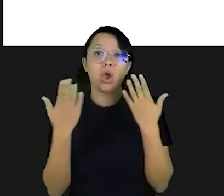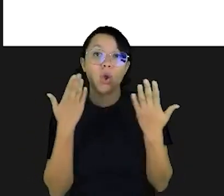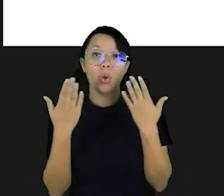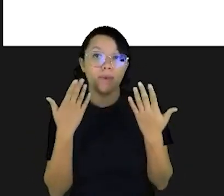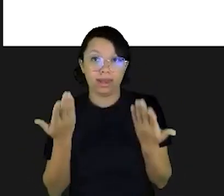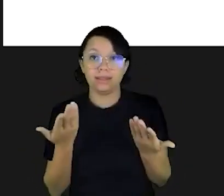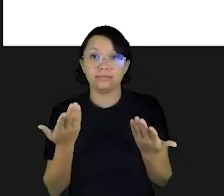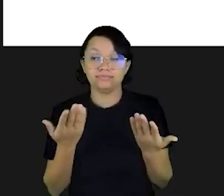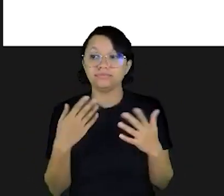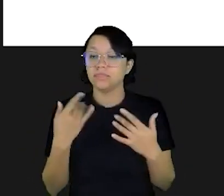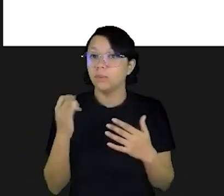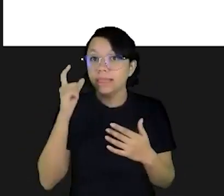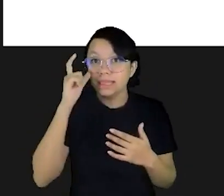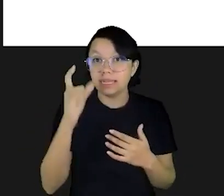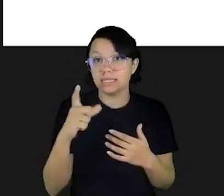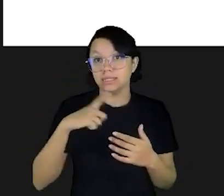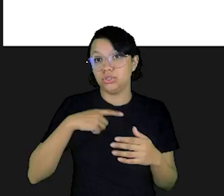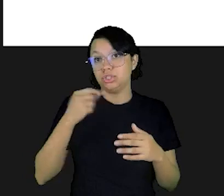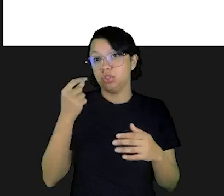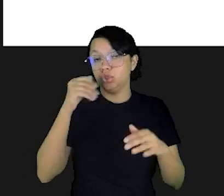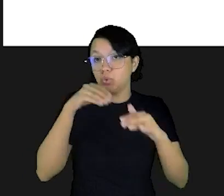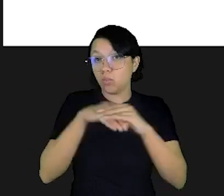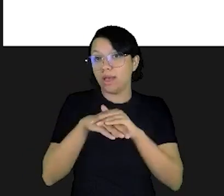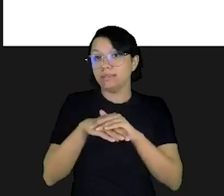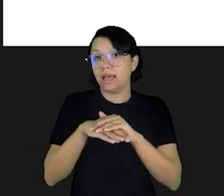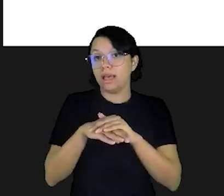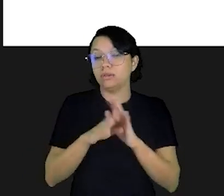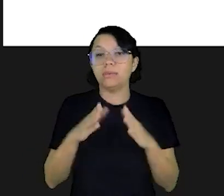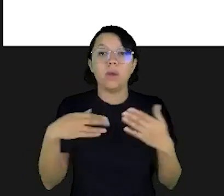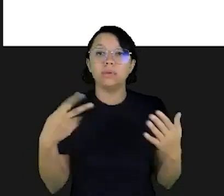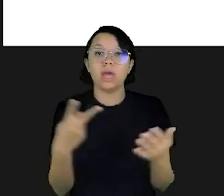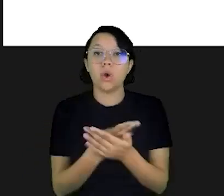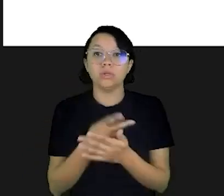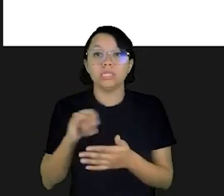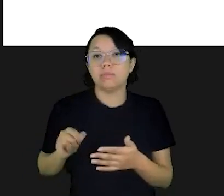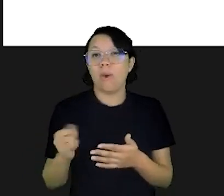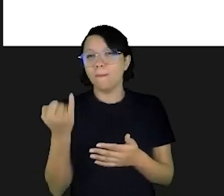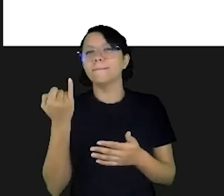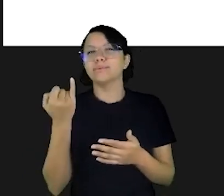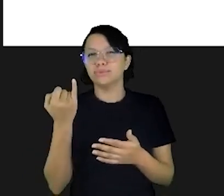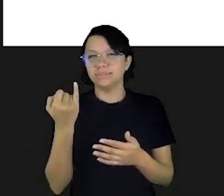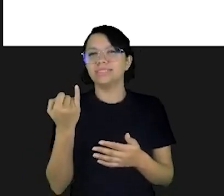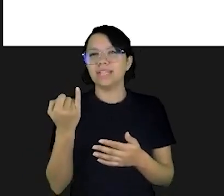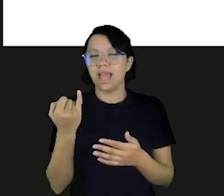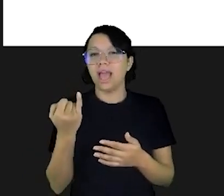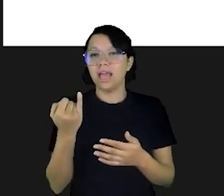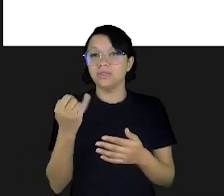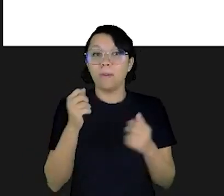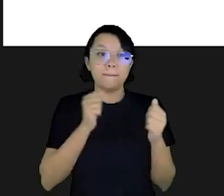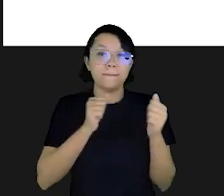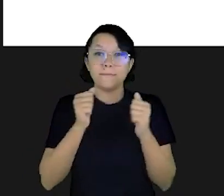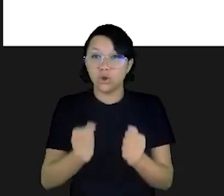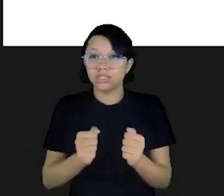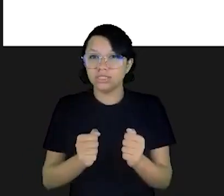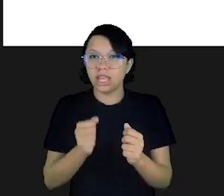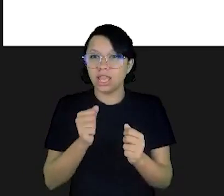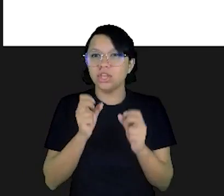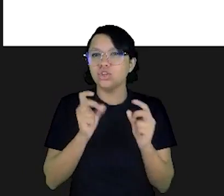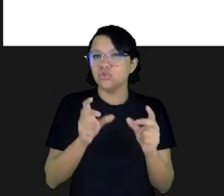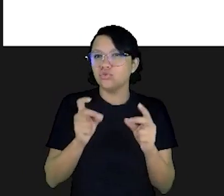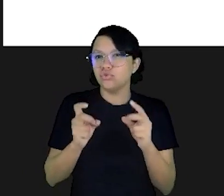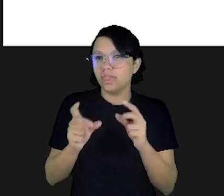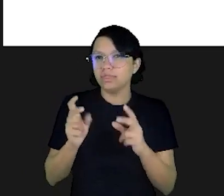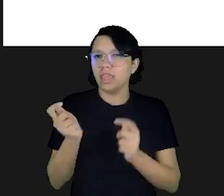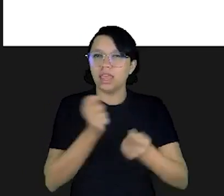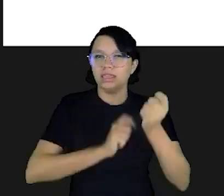Então, é interessante você ter o dinheiro guardado para ofertas, oportunidades, para que você tenha o poder de barganha de